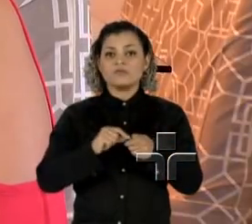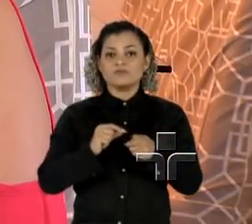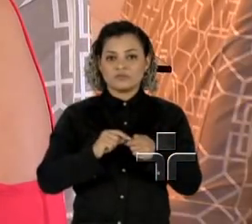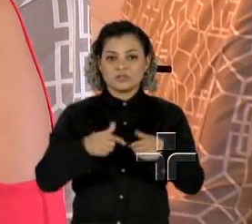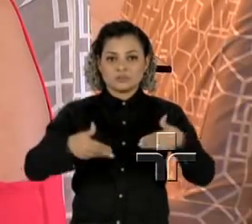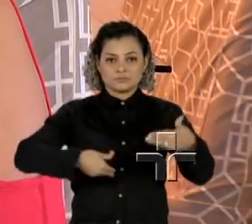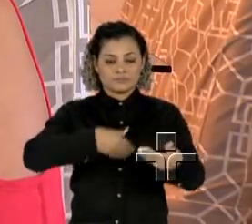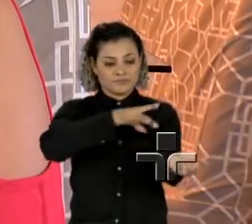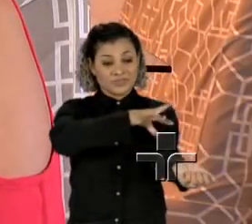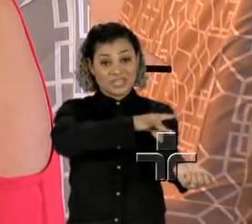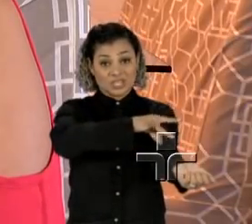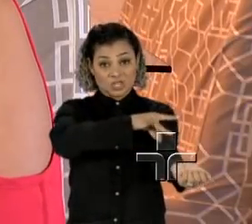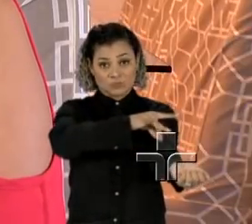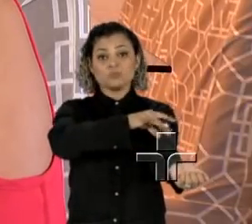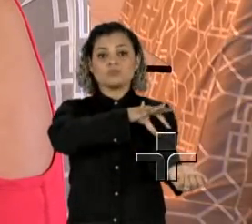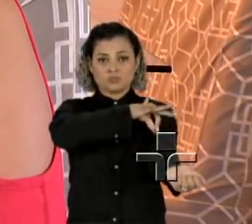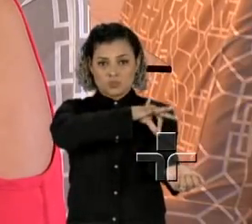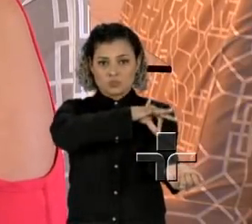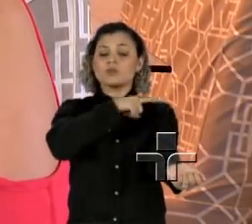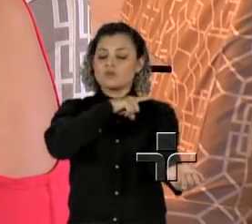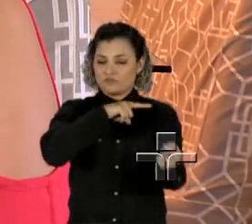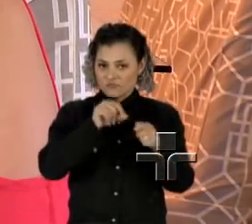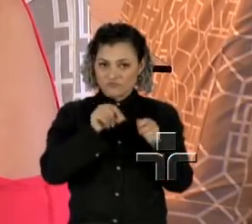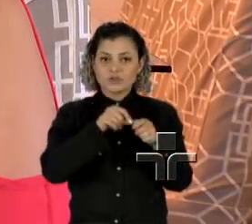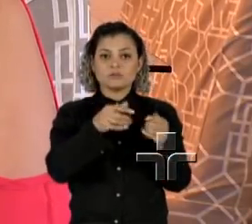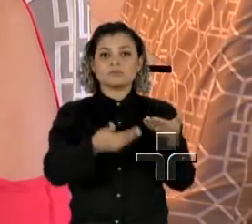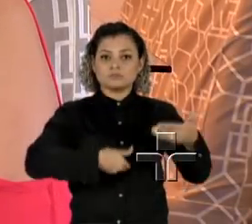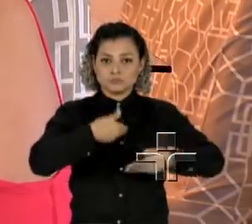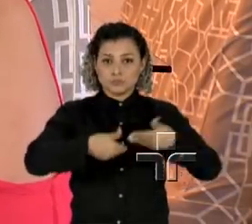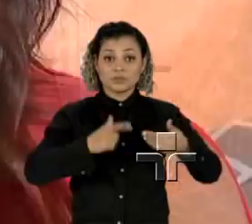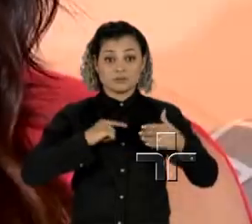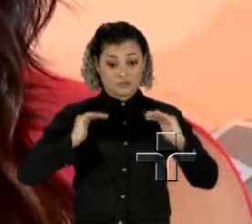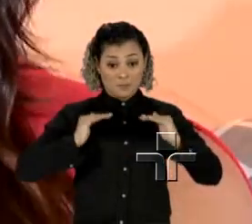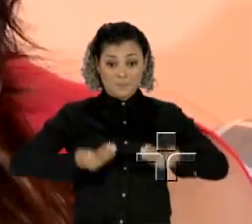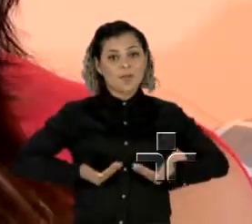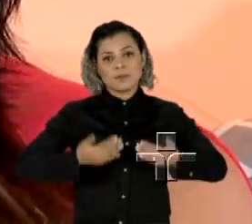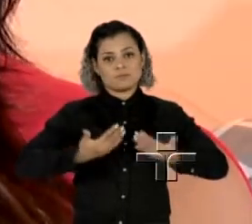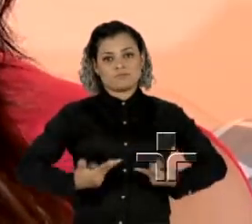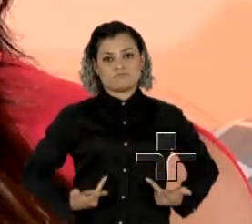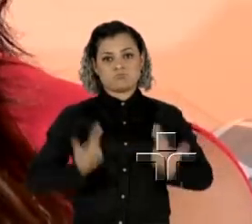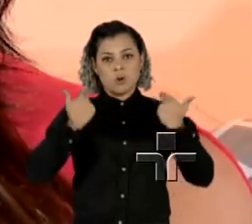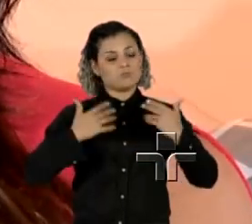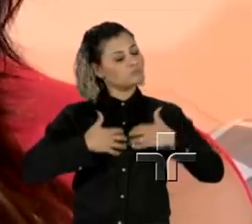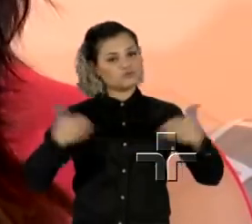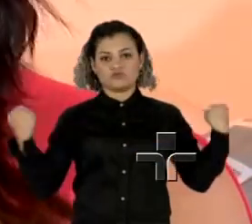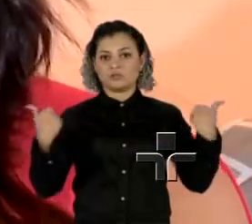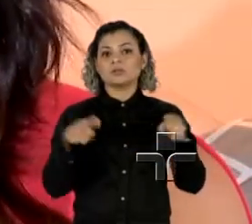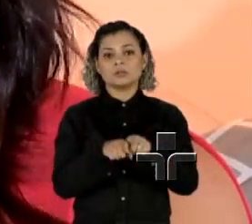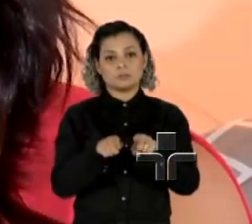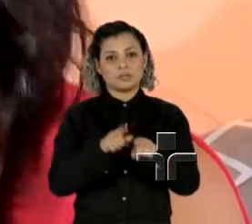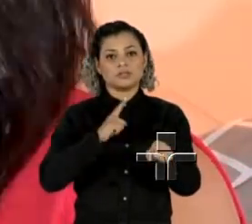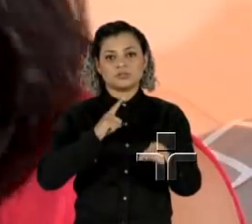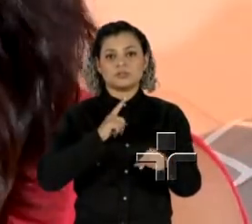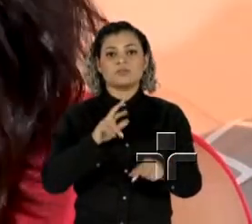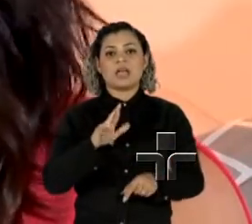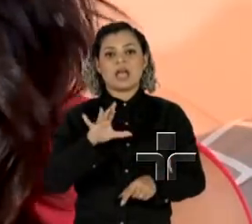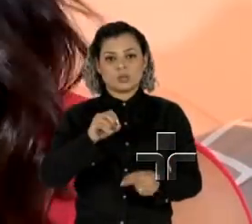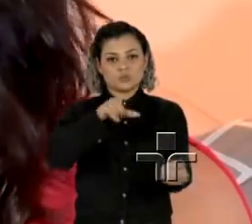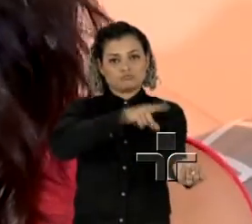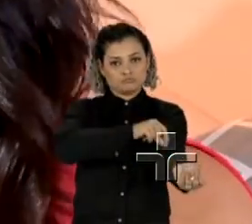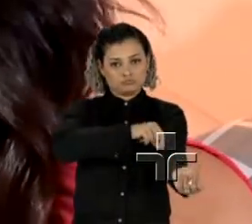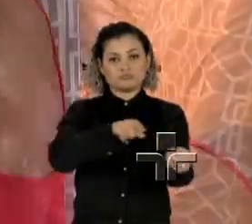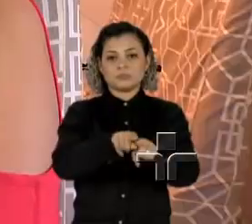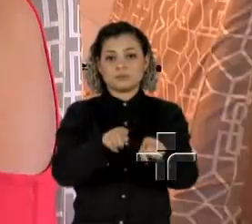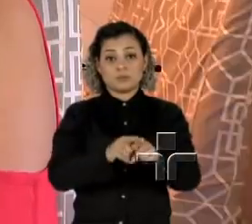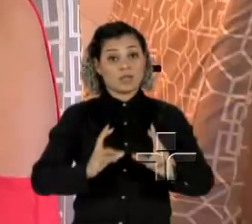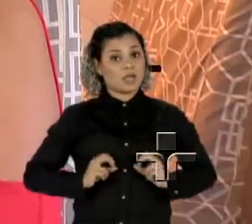quimioterapias, eu tive que tirar as duas mamas e fiz 28 radioterapias. O câncer, graças